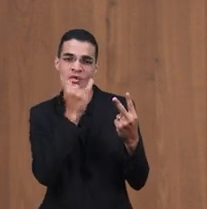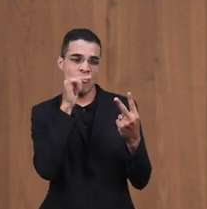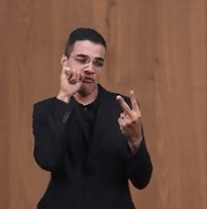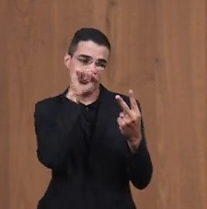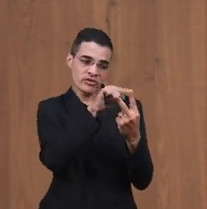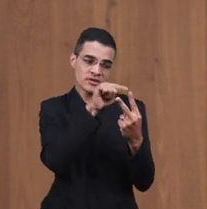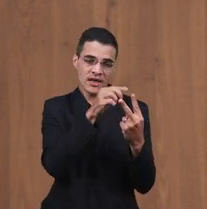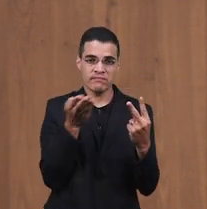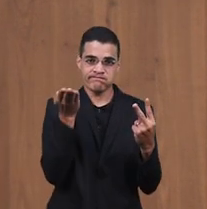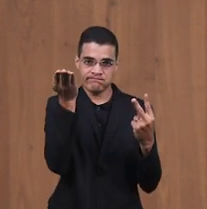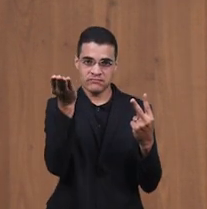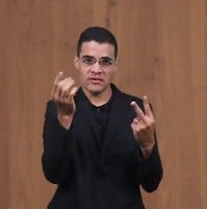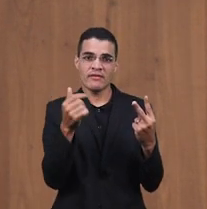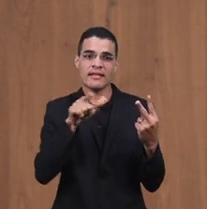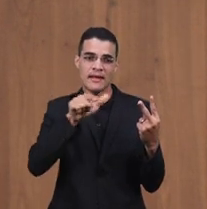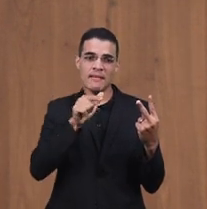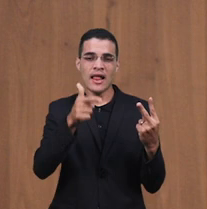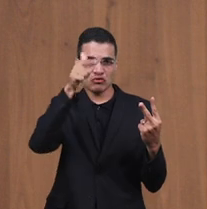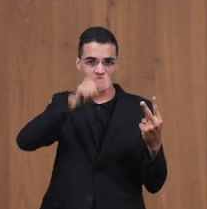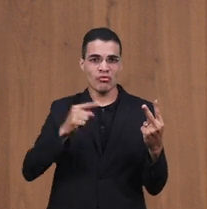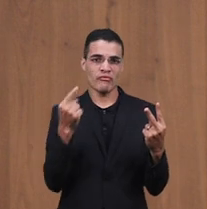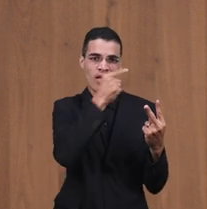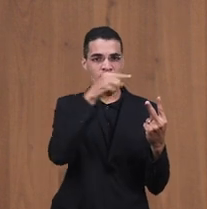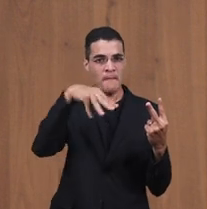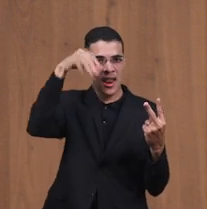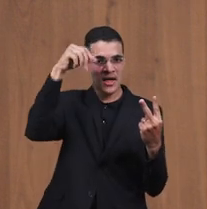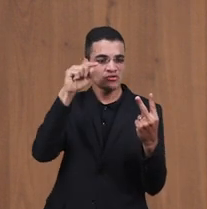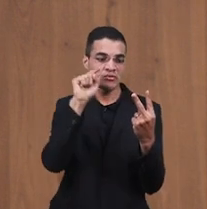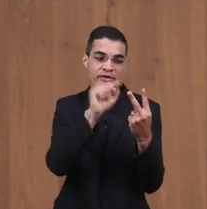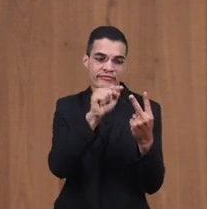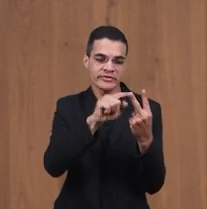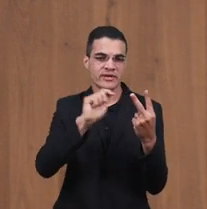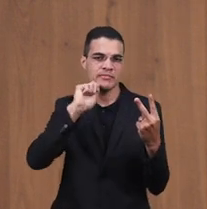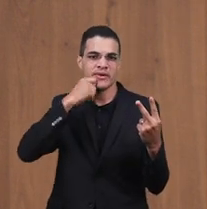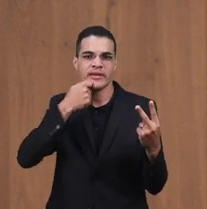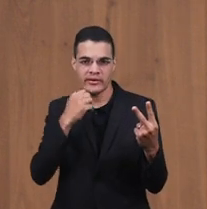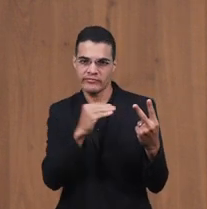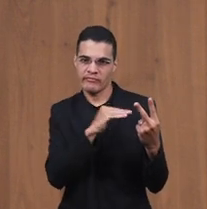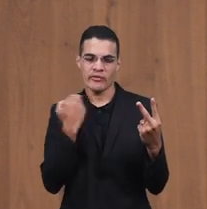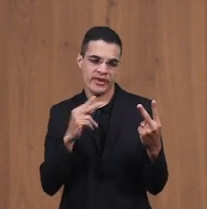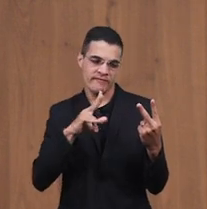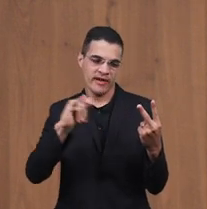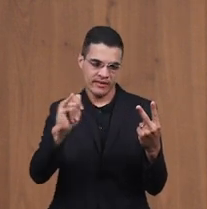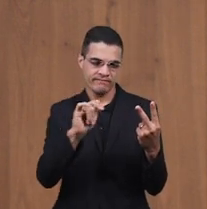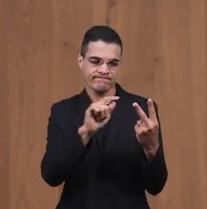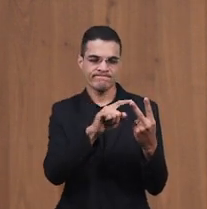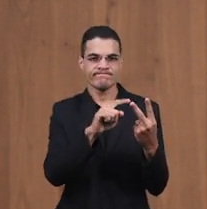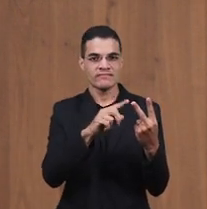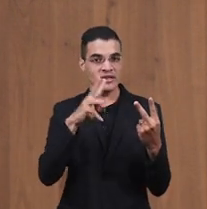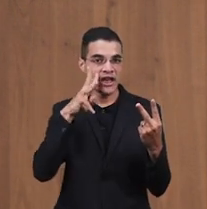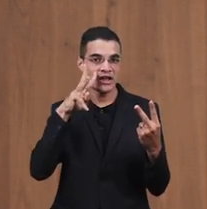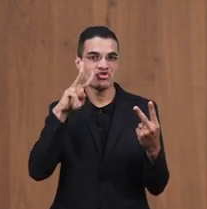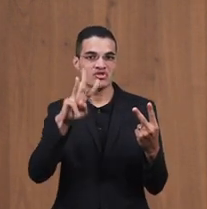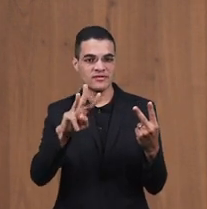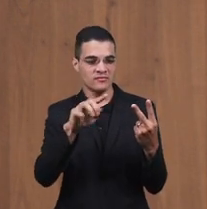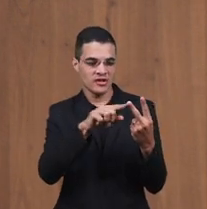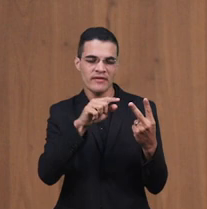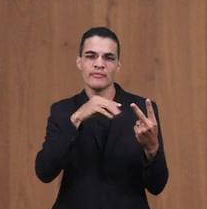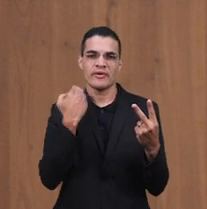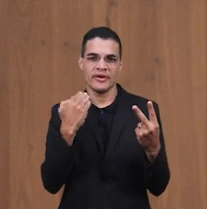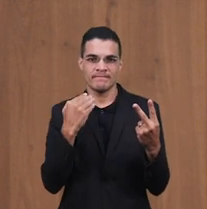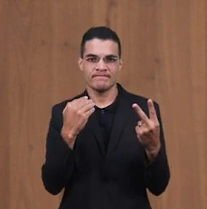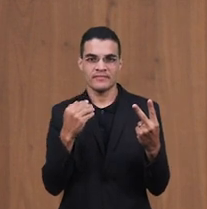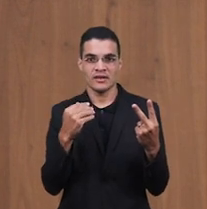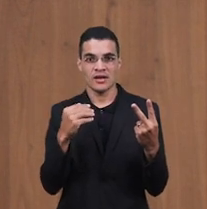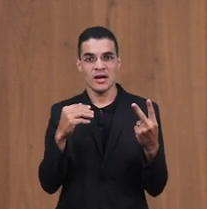morreria Em três dias Se cumpriria o sonho deles Mas José disse mais Falou para o copeiro Olha,